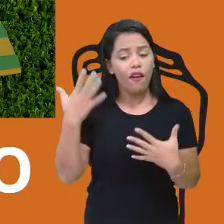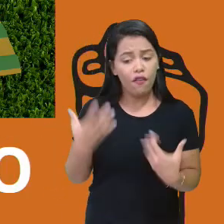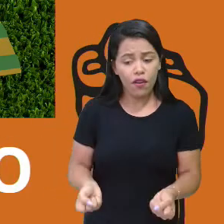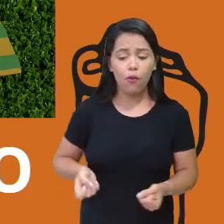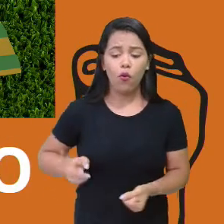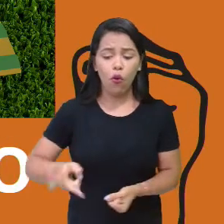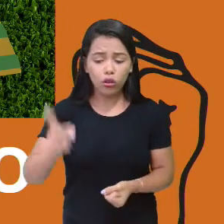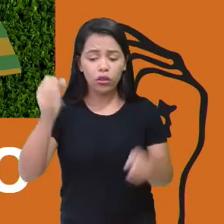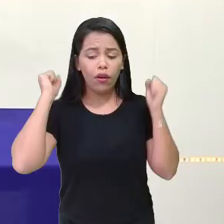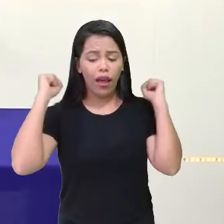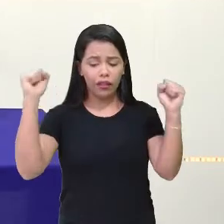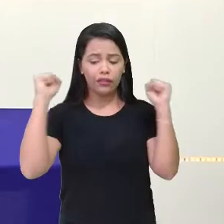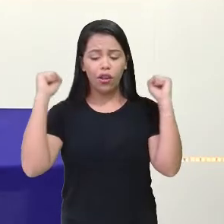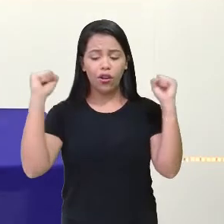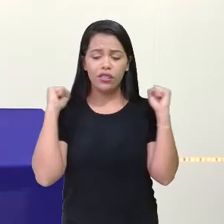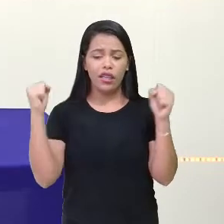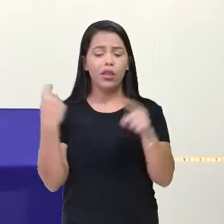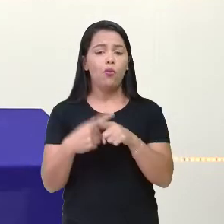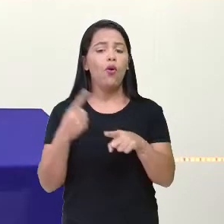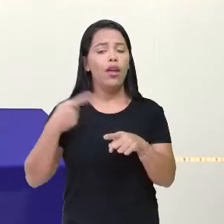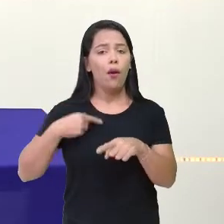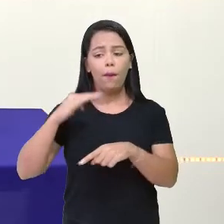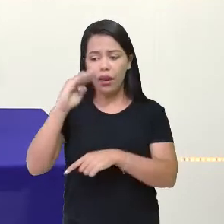fase, pela quantidade de pontos que ele fez.